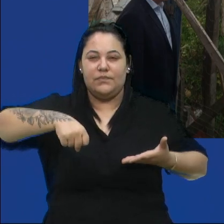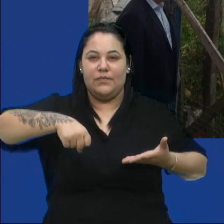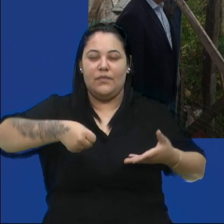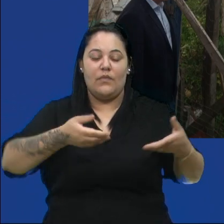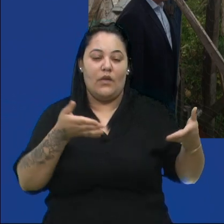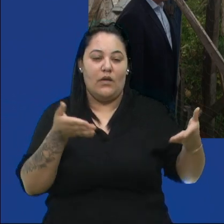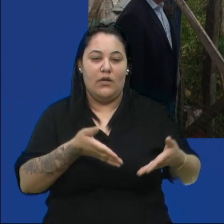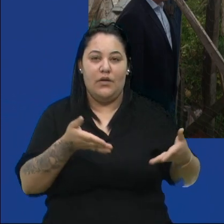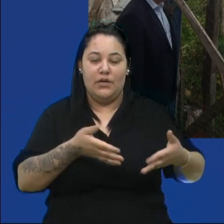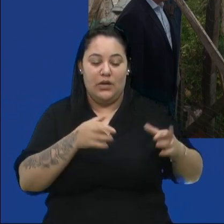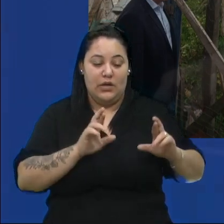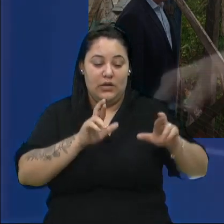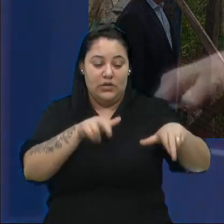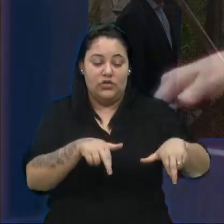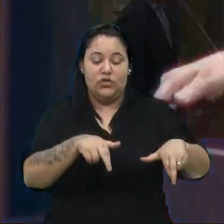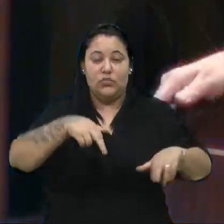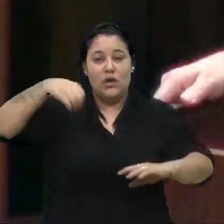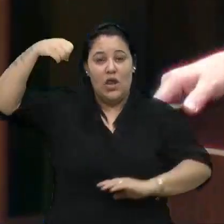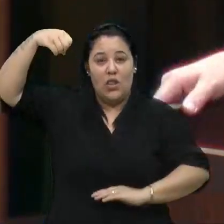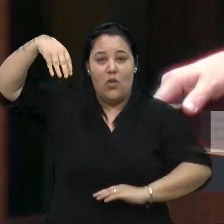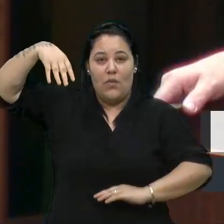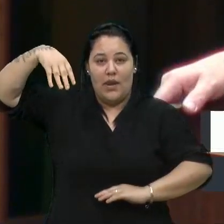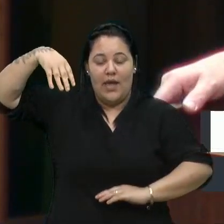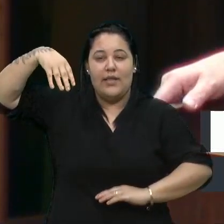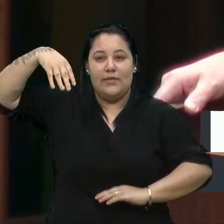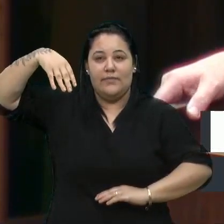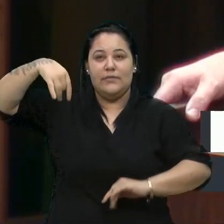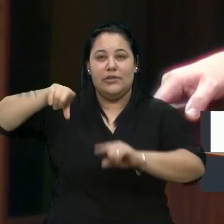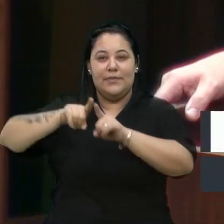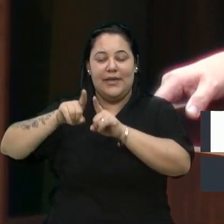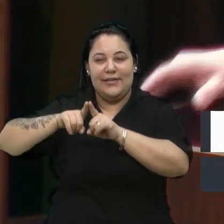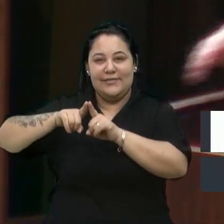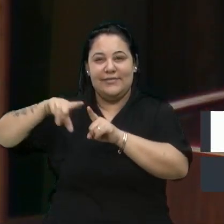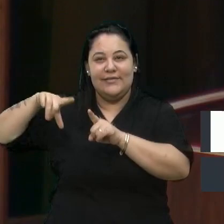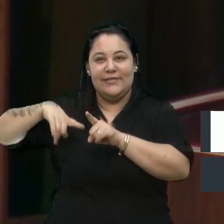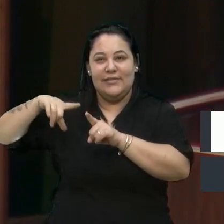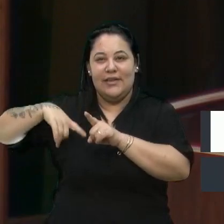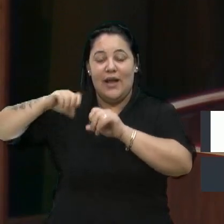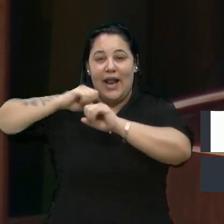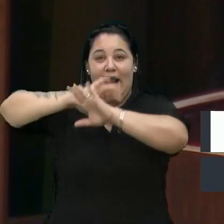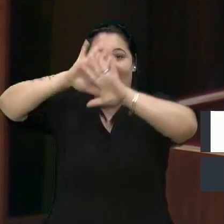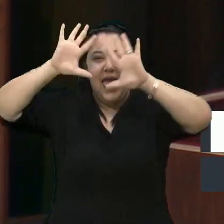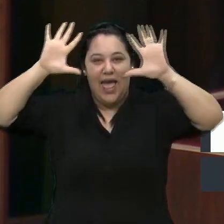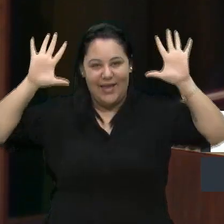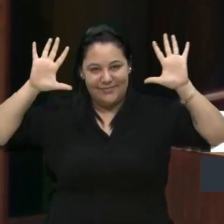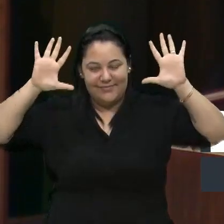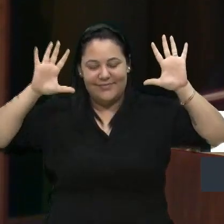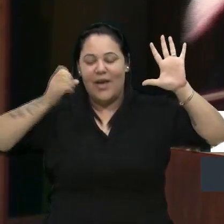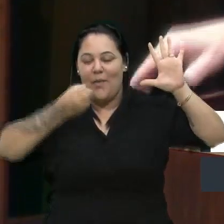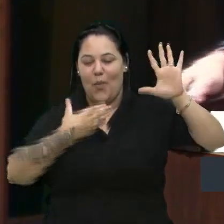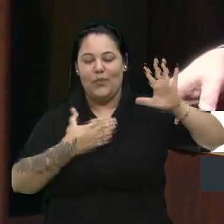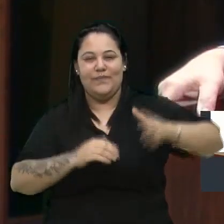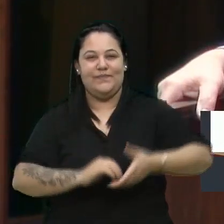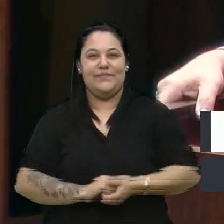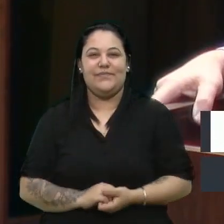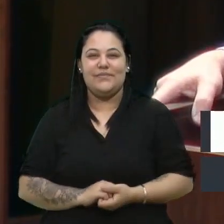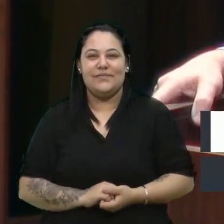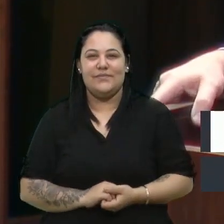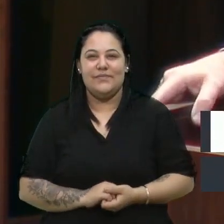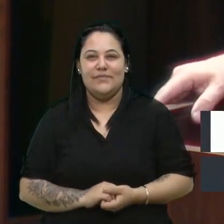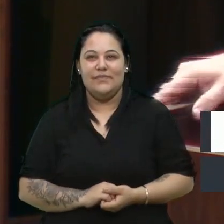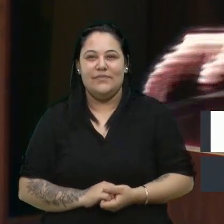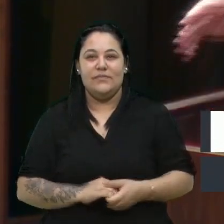aquela região está iluminada, e é uma reivindicação antiga dos moradores. Uma parte, vereador.